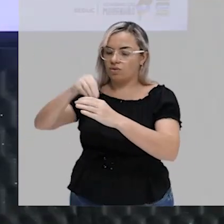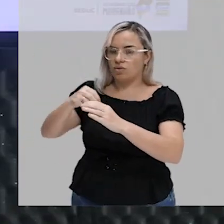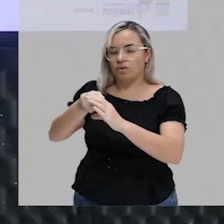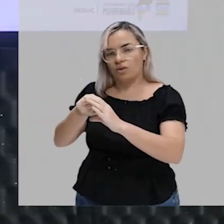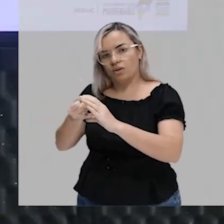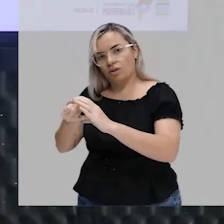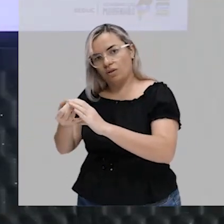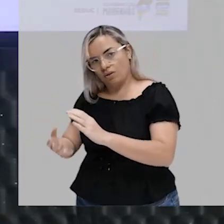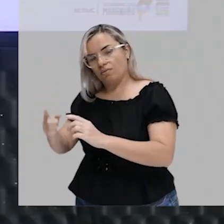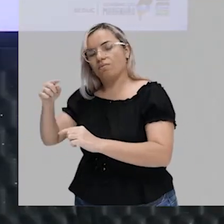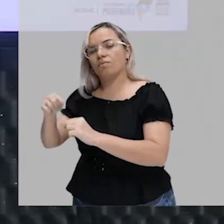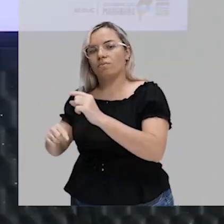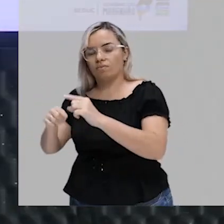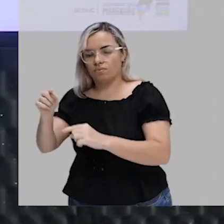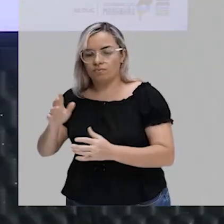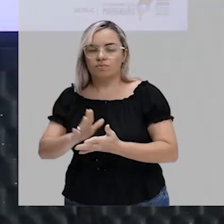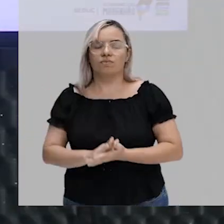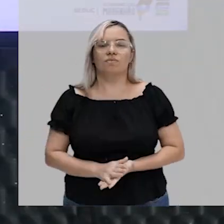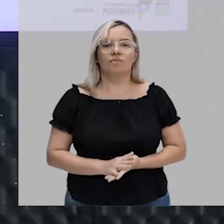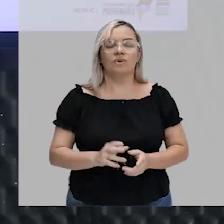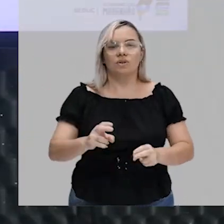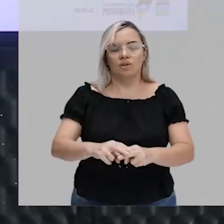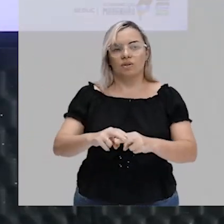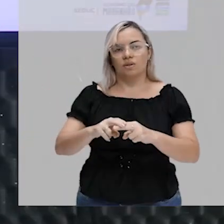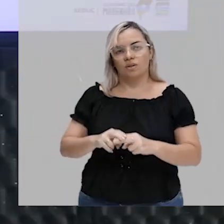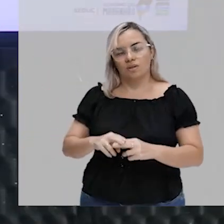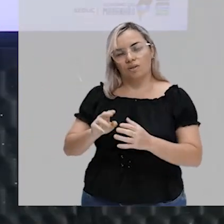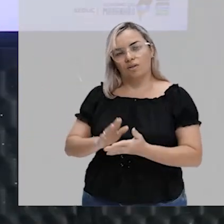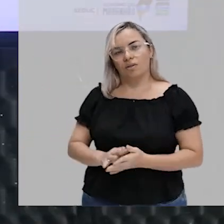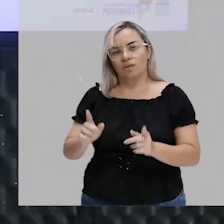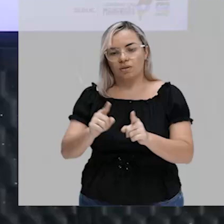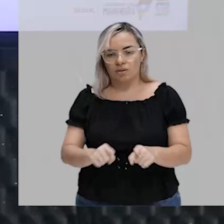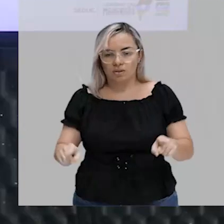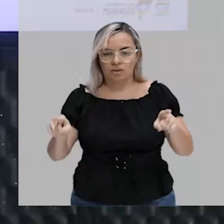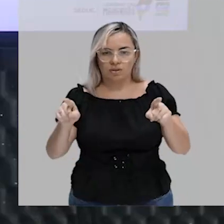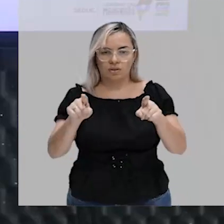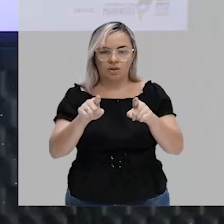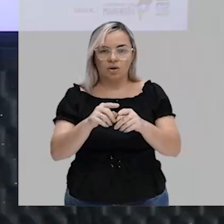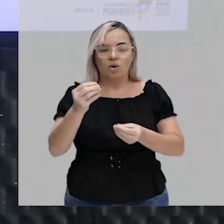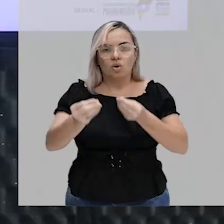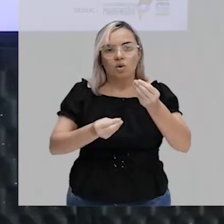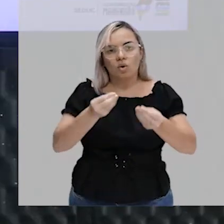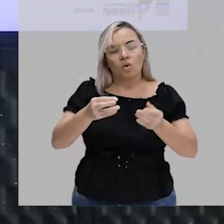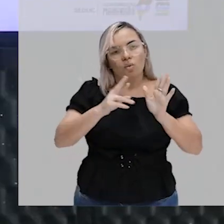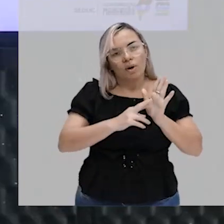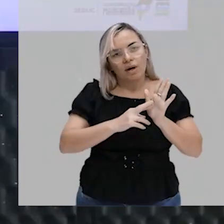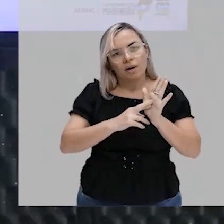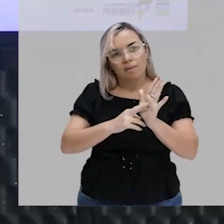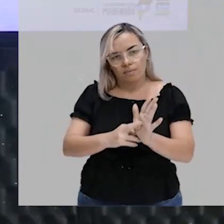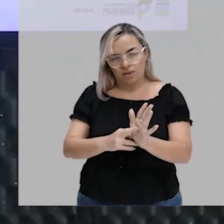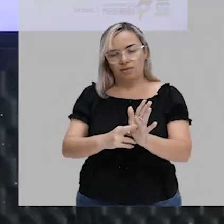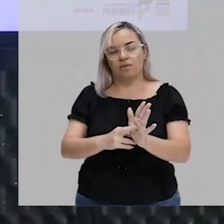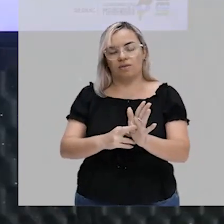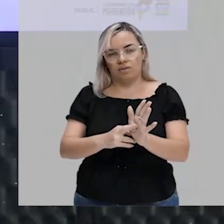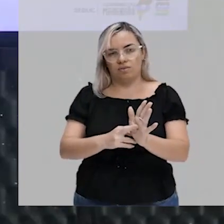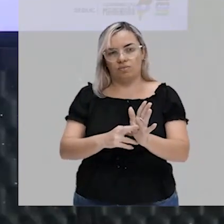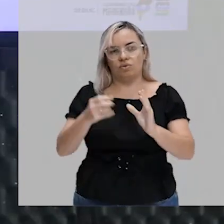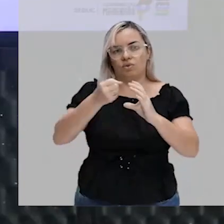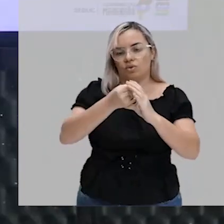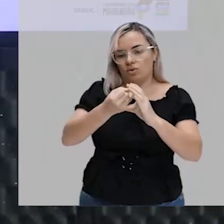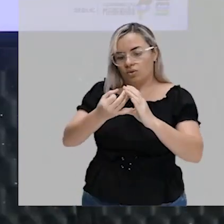conjunto e elemento, no caso. Então, vimos também a forma de representação dos conjuntos. E